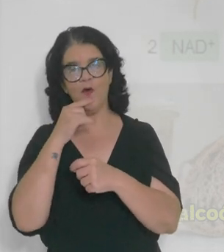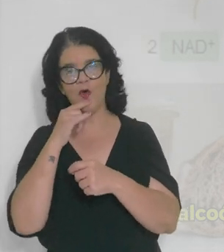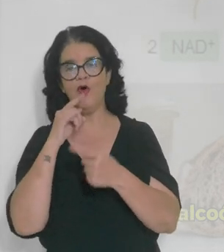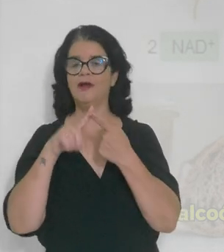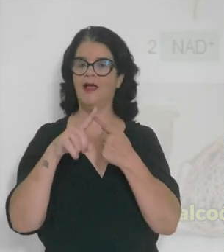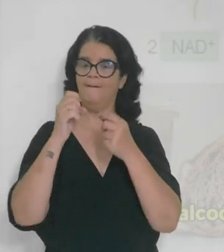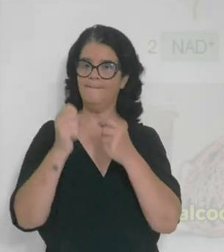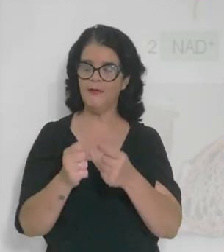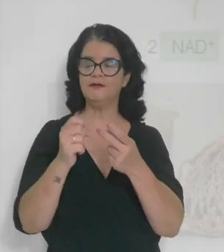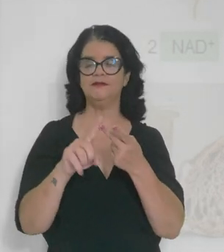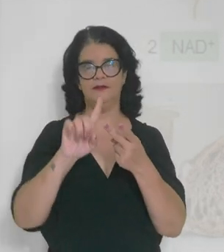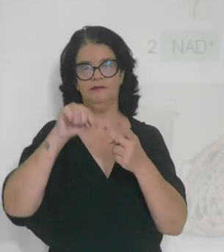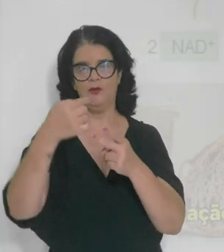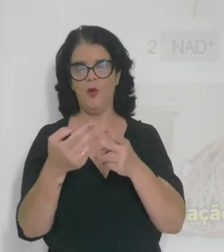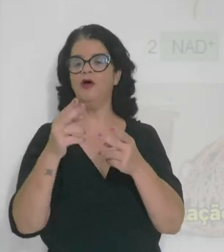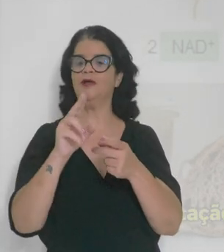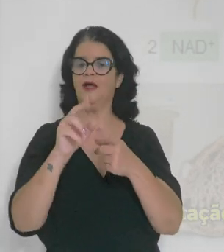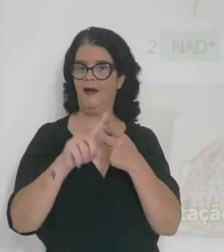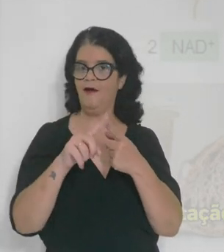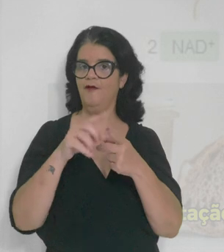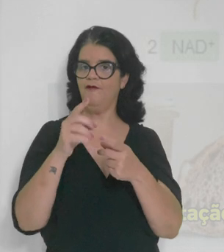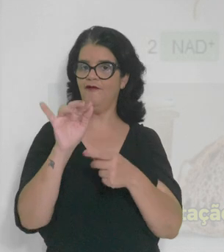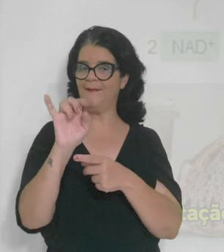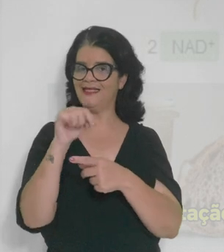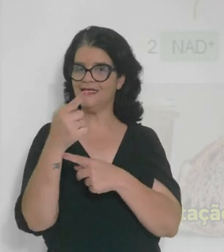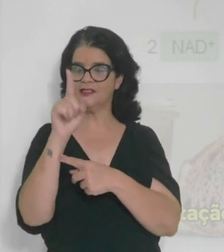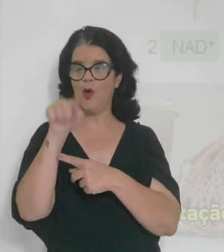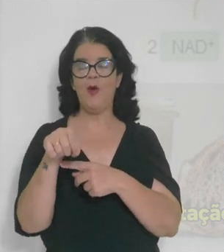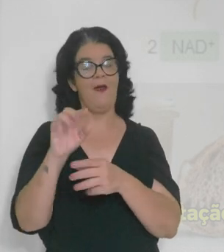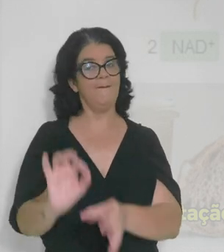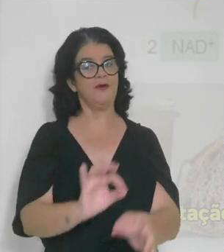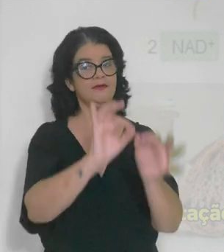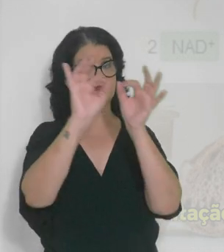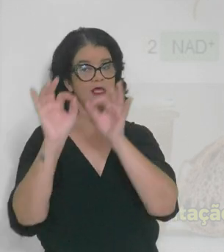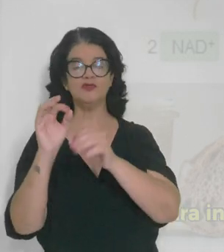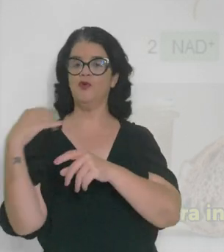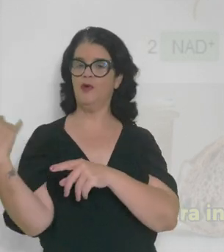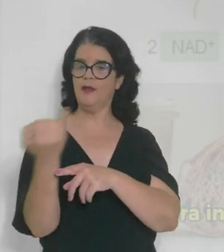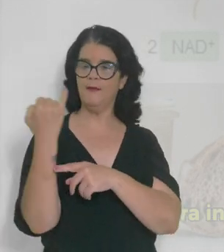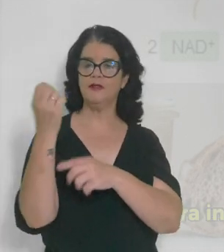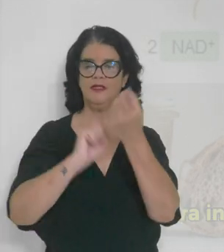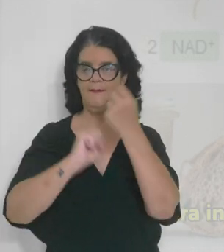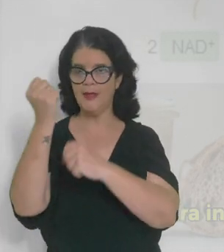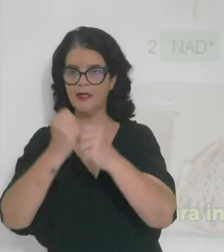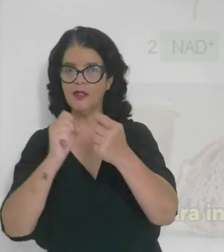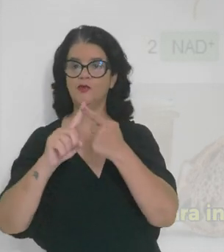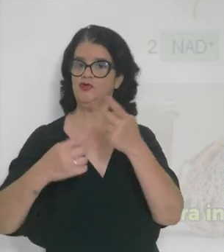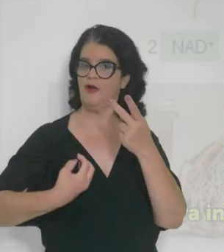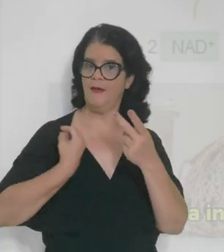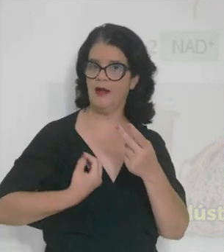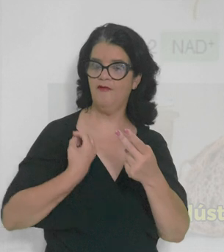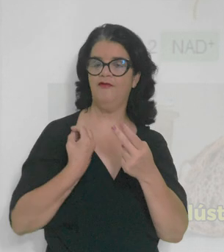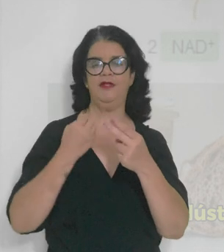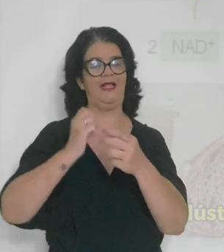uma fermentação láctica, tá? A fermentação, pessoal, é um processo muito importante, tá? Para a indústria e também para a vida,